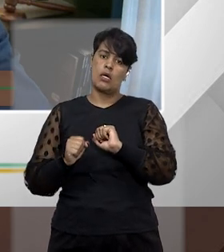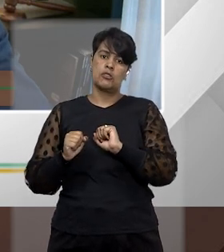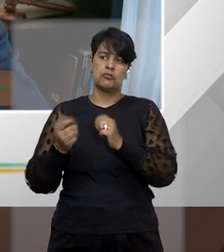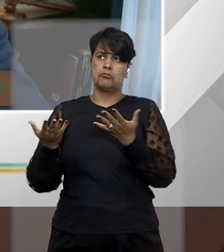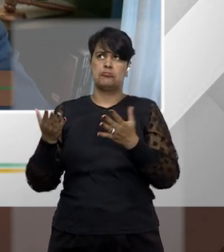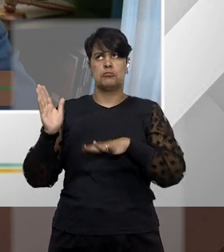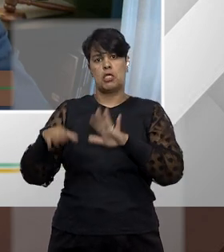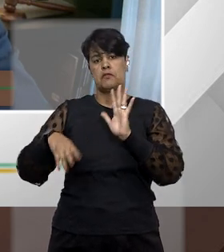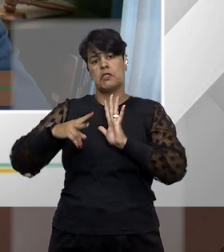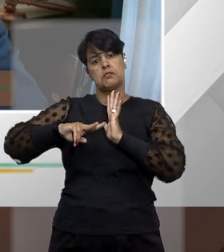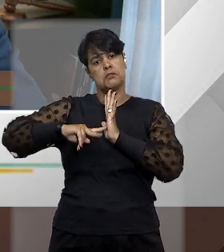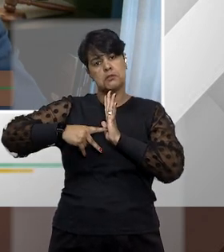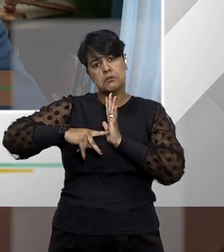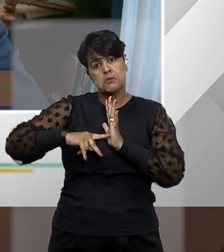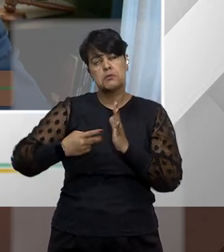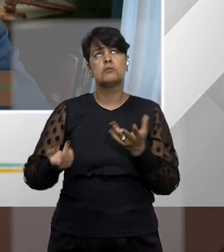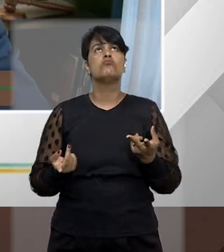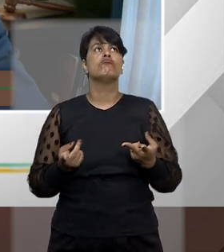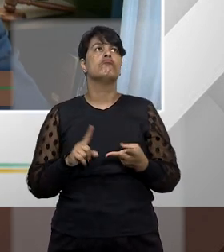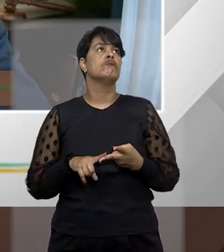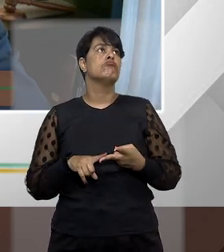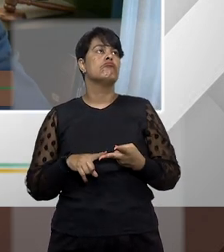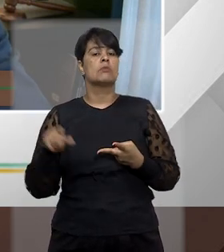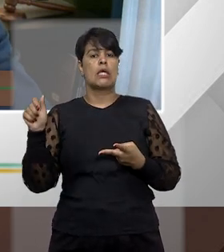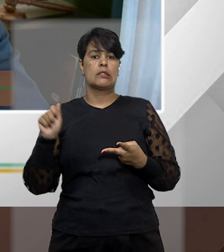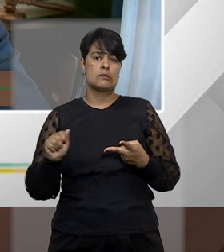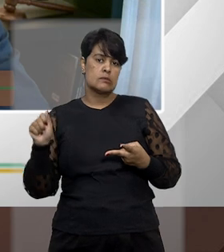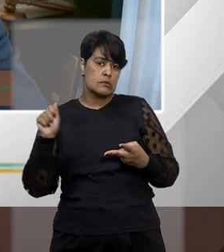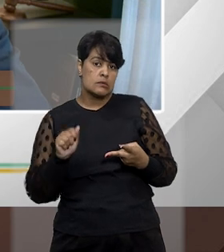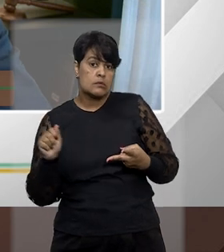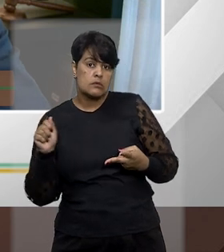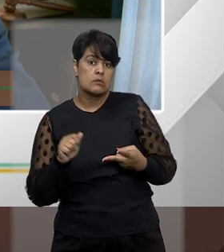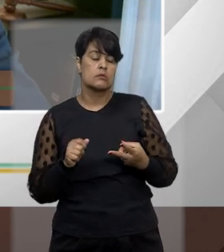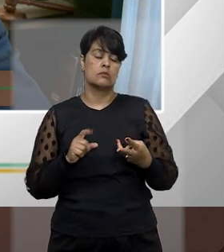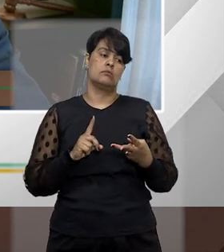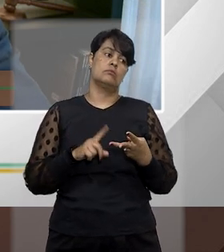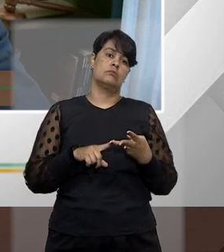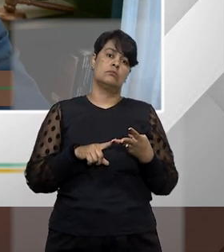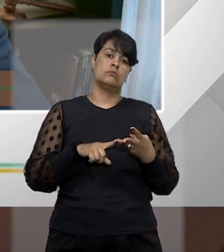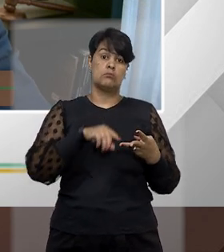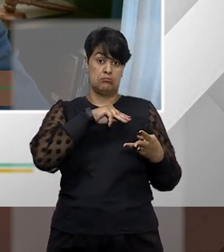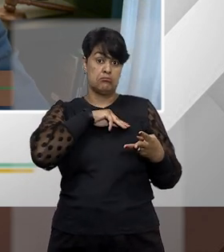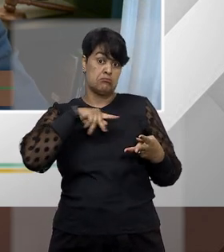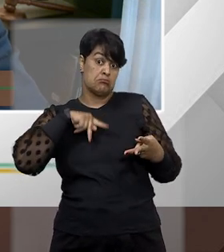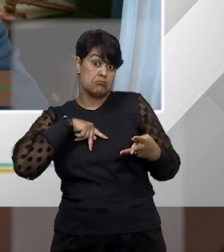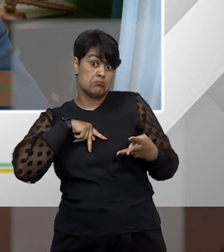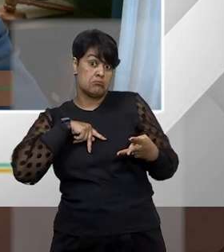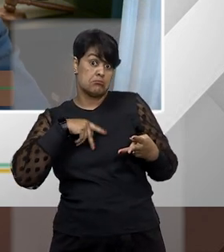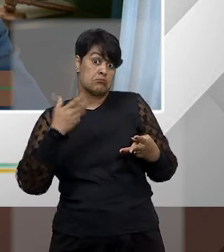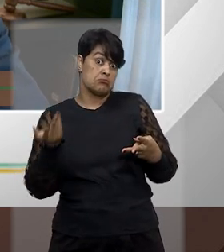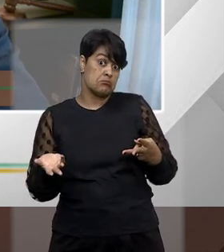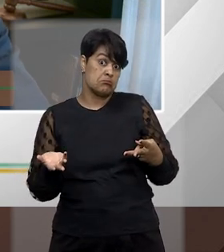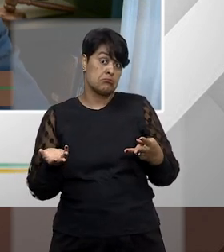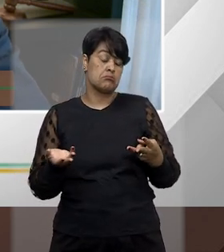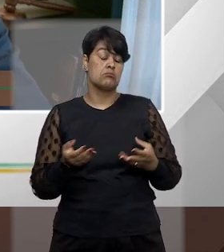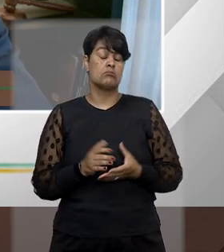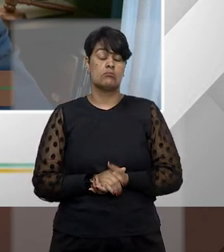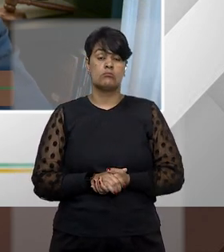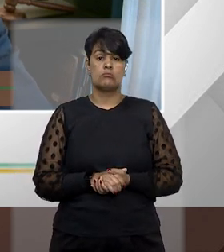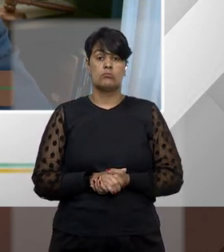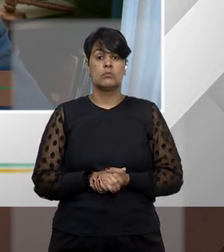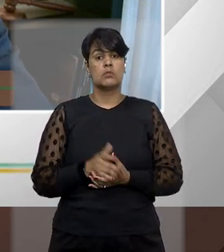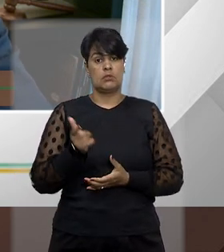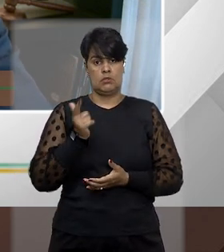um sindicato, por uma associação, pelo próprio Ministério Público. Então,